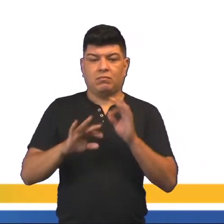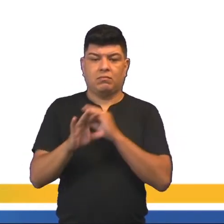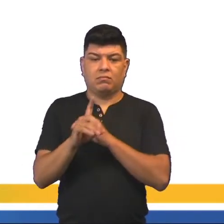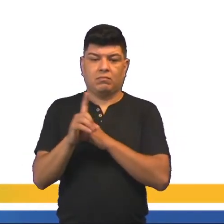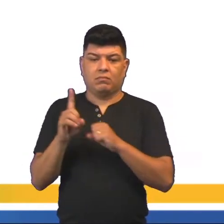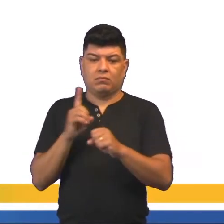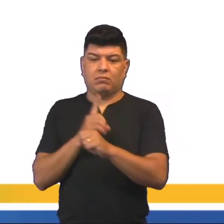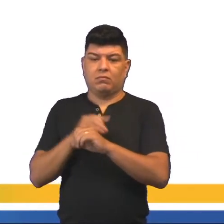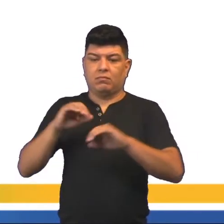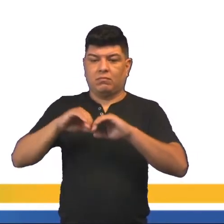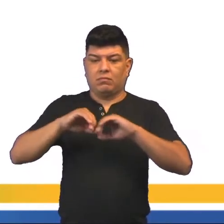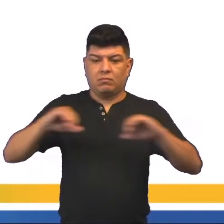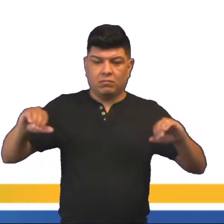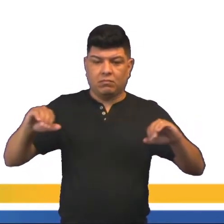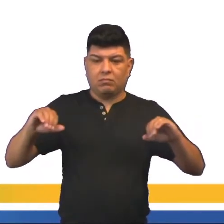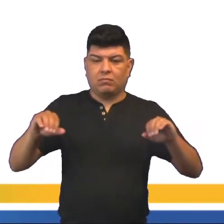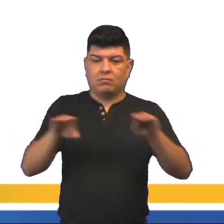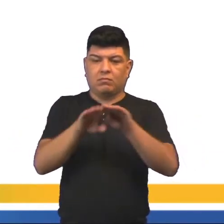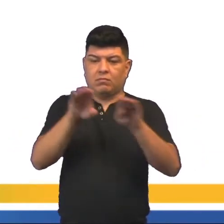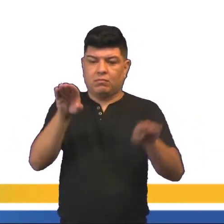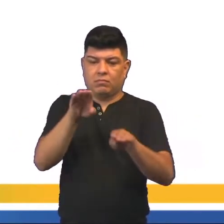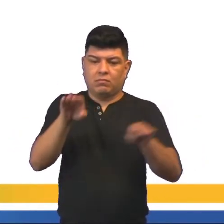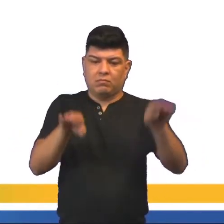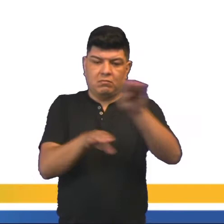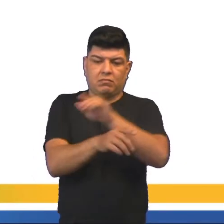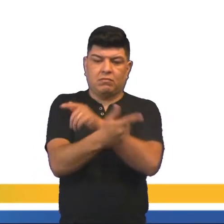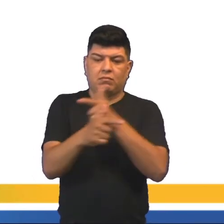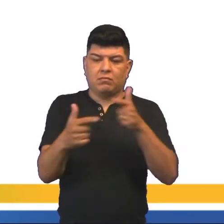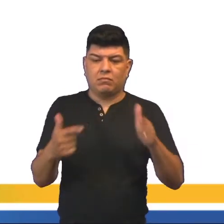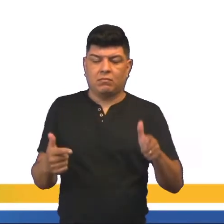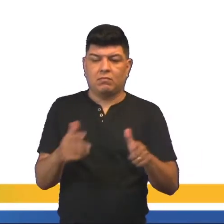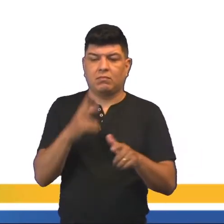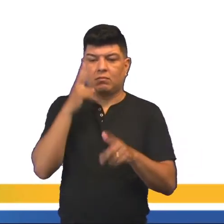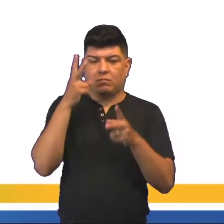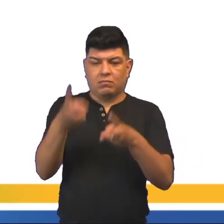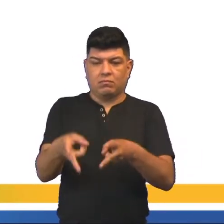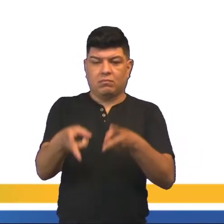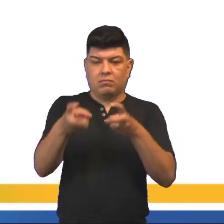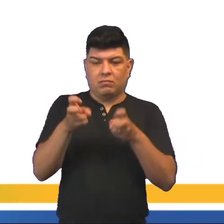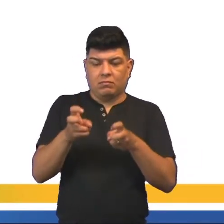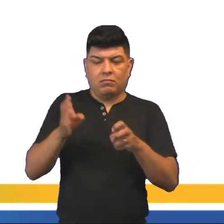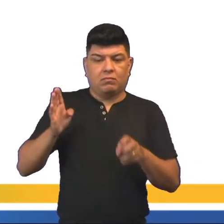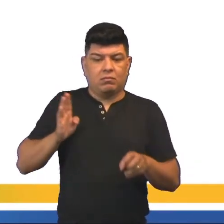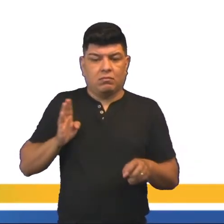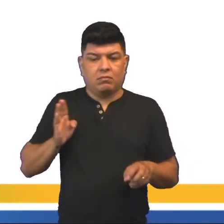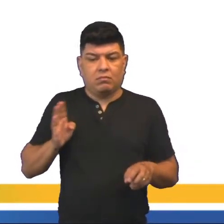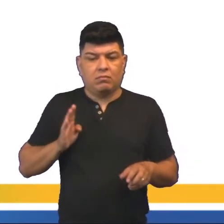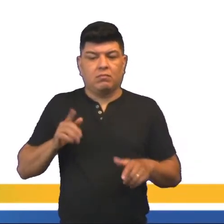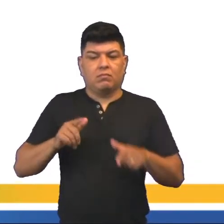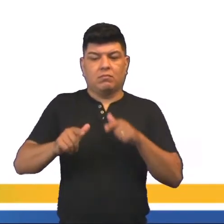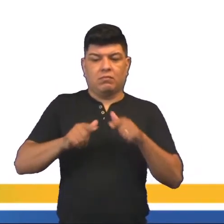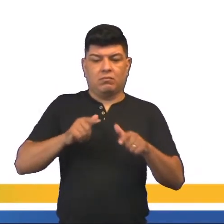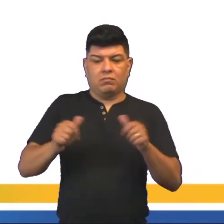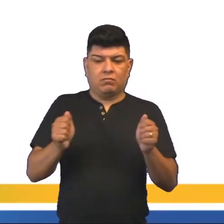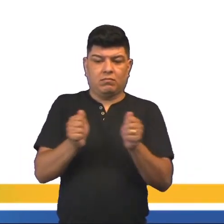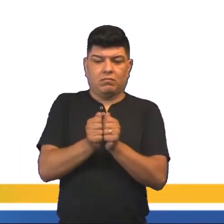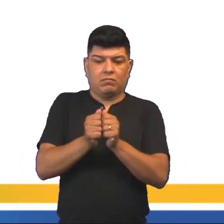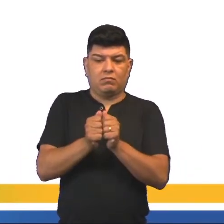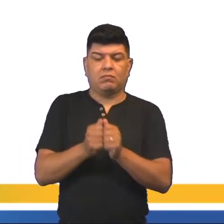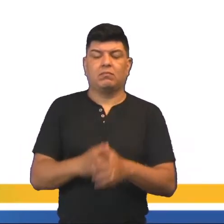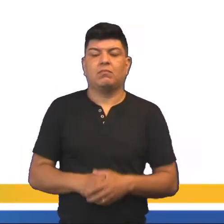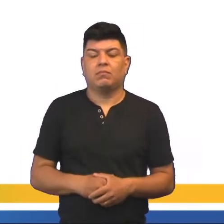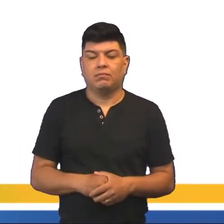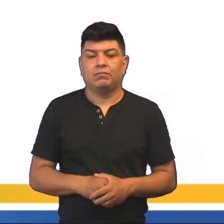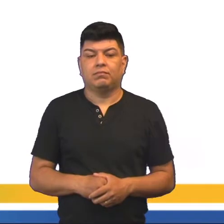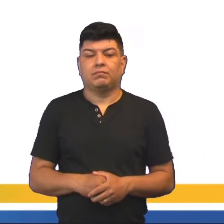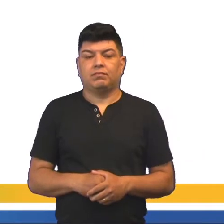a organização de uma sociedade sem separação por classes sociais, percebam que ali no capitalismo, liberalismo, a gente tem a